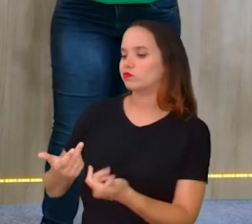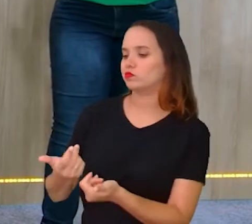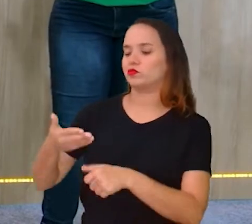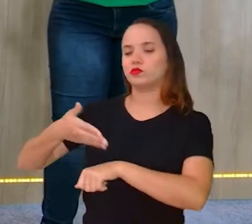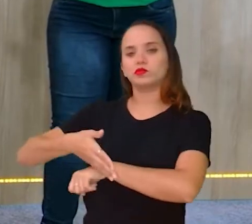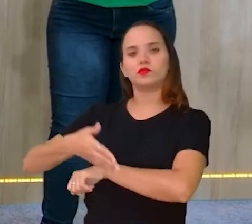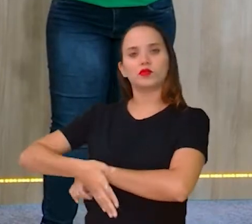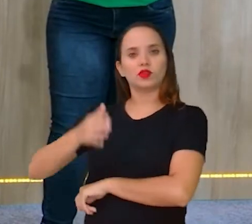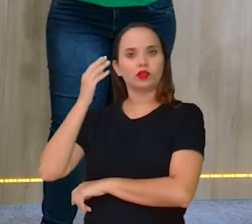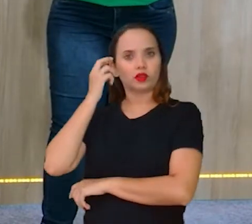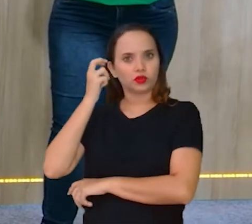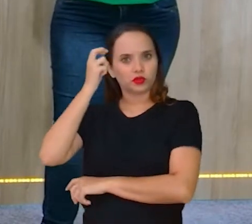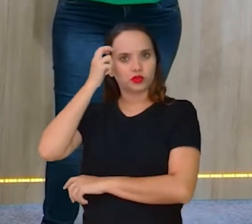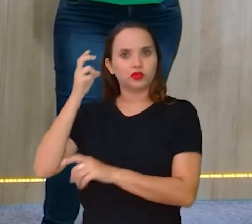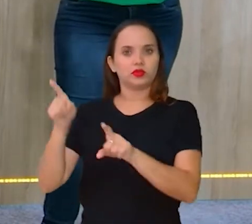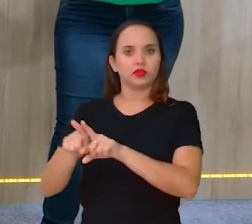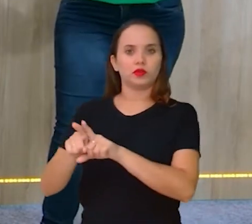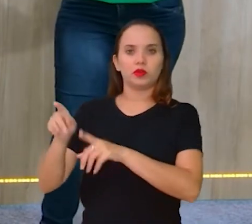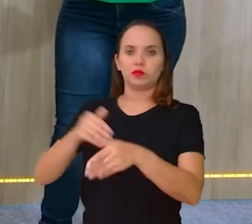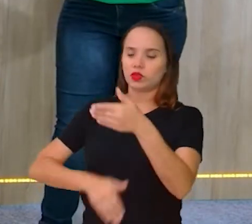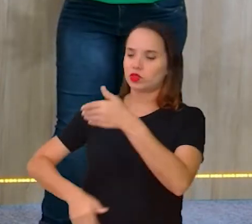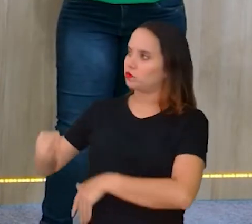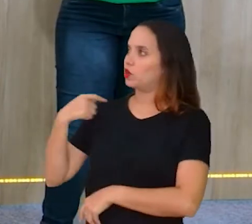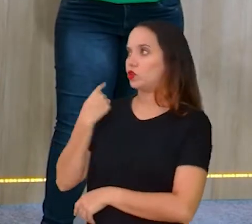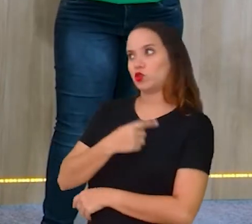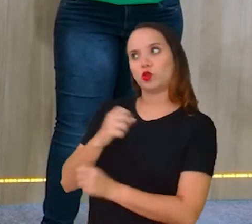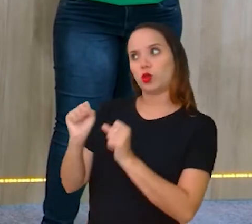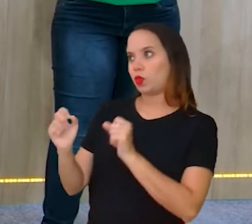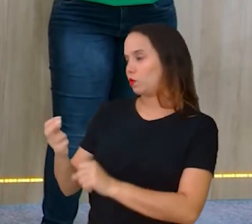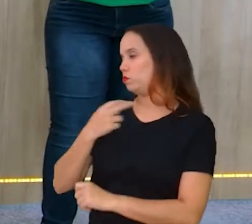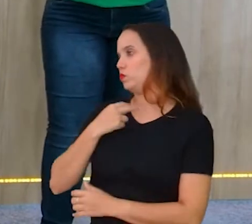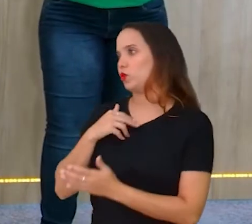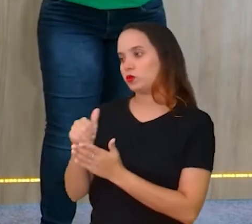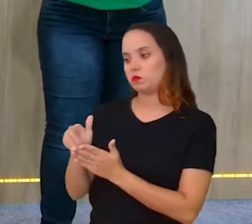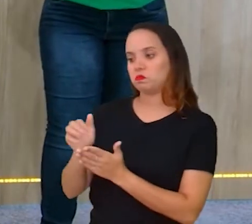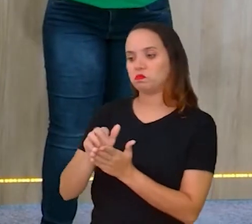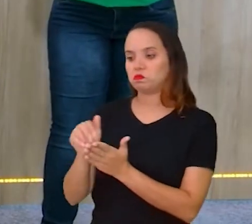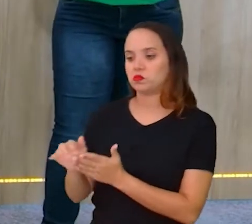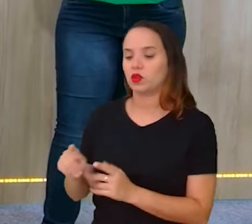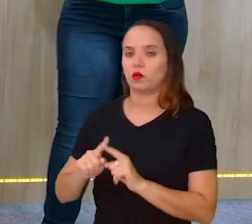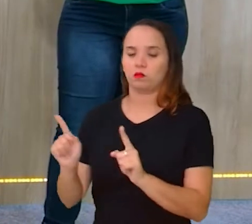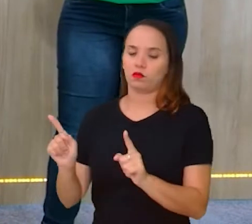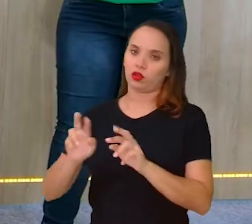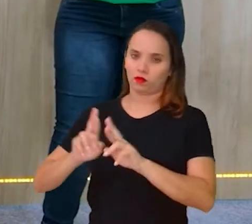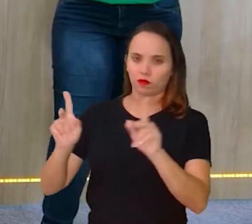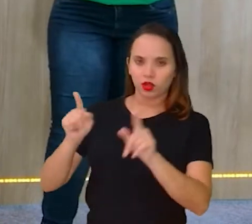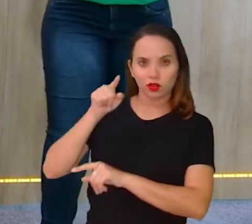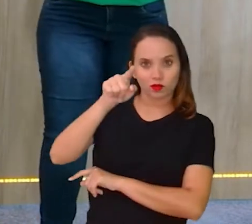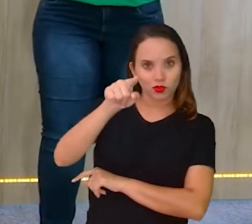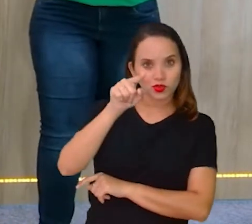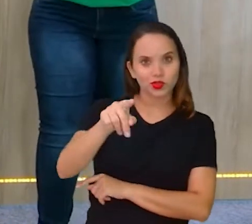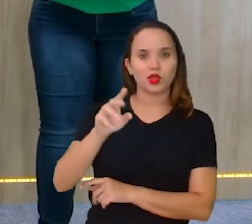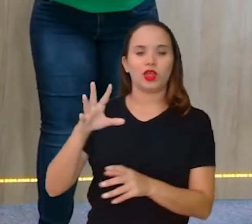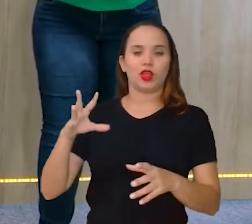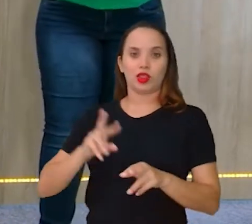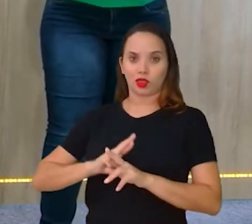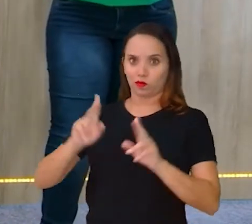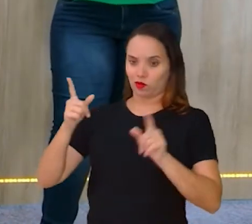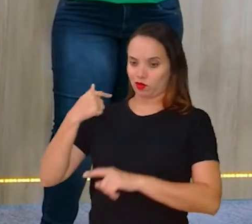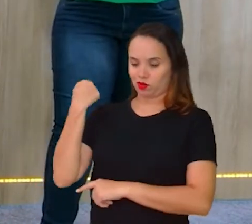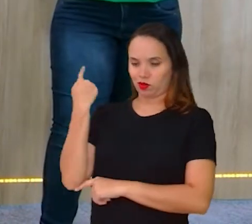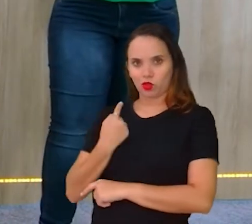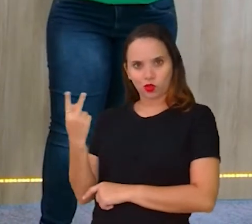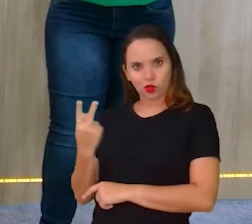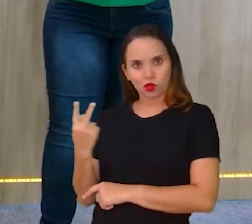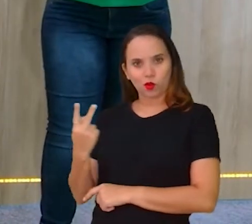também participam, tá? A gente não exclui ninguém. A diferença é que você, diferente da gente, já está dentro dessa cultura, já